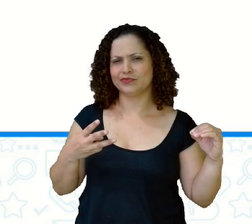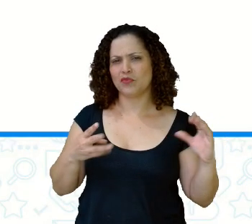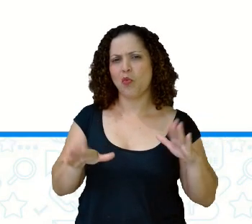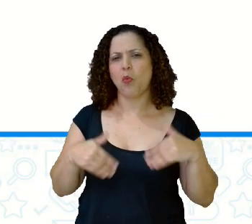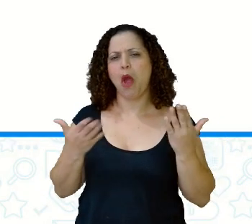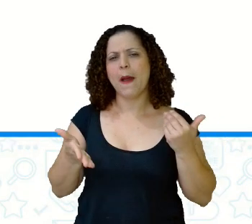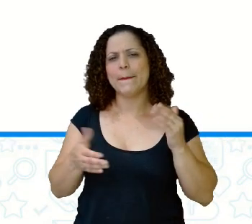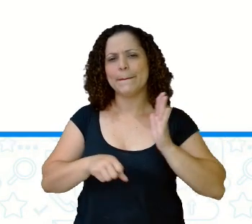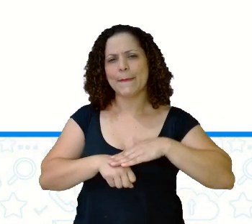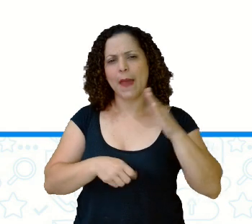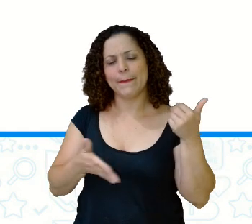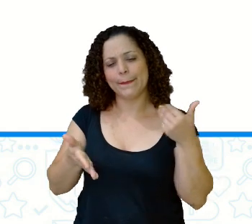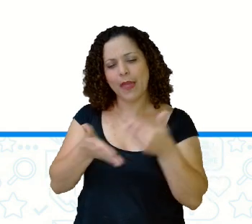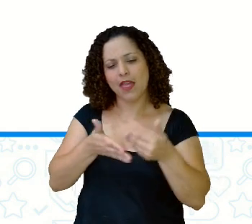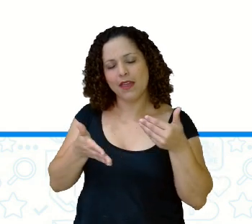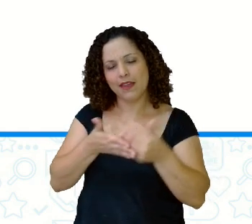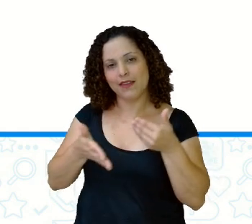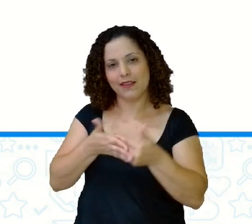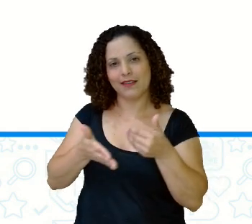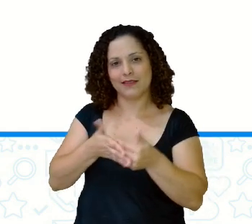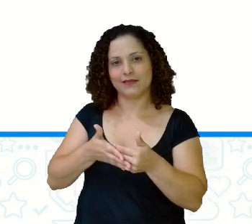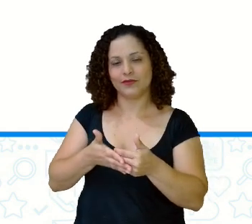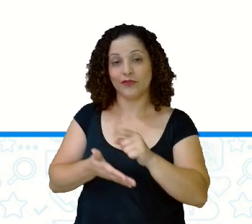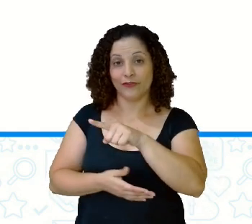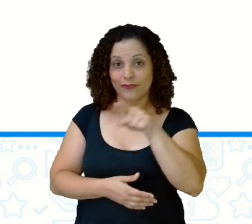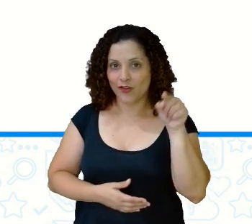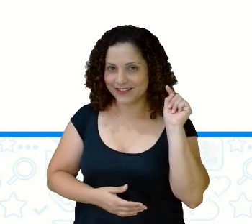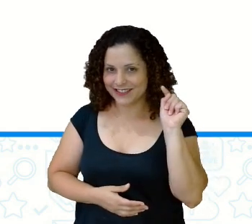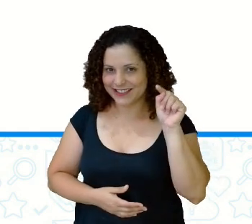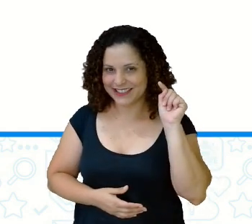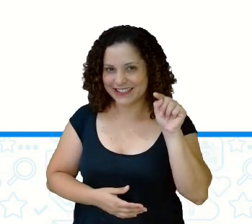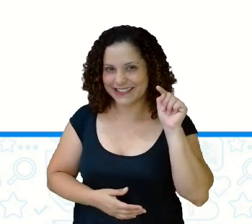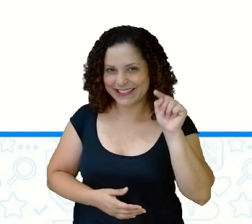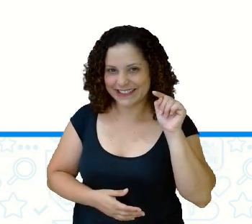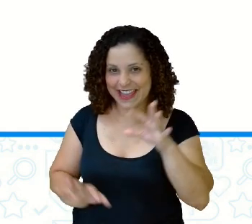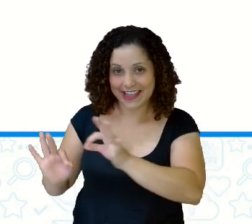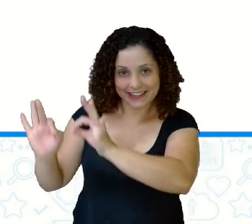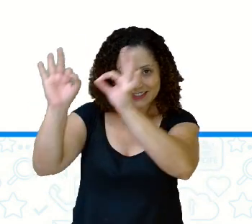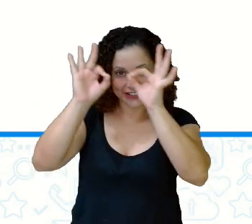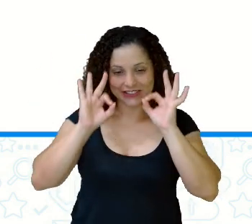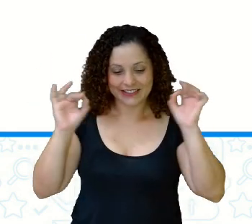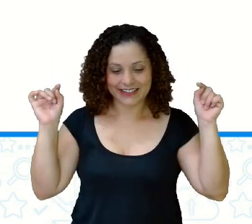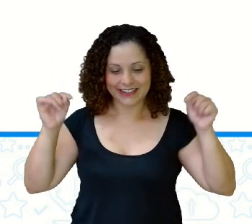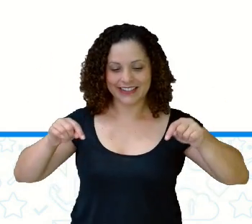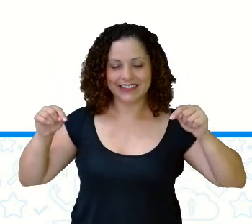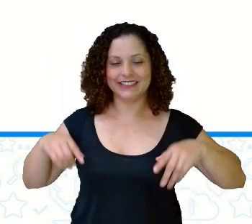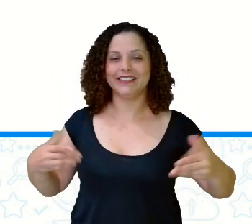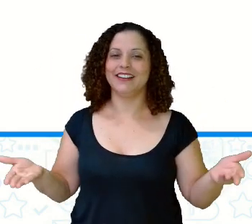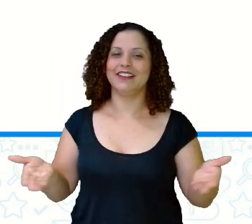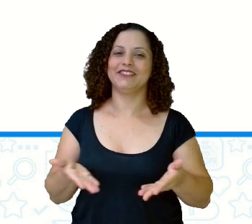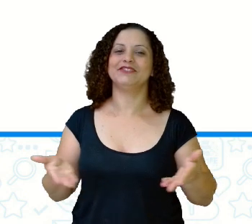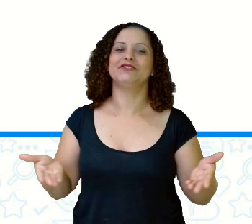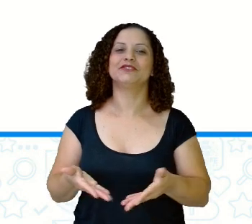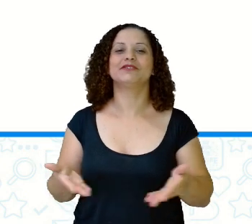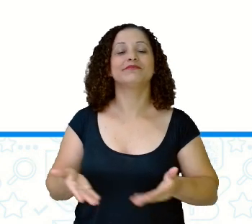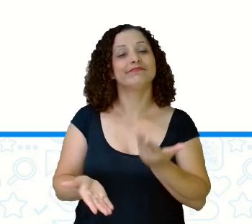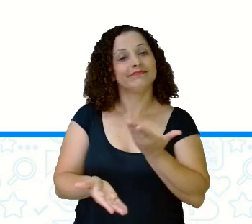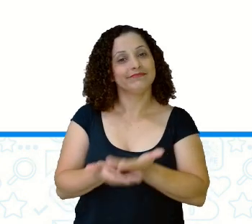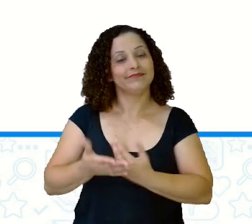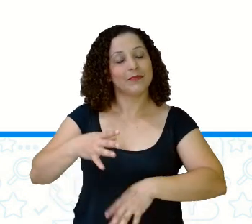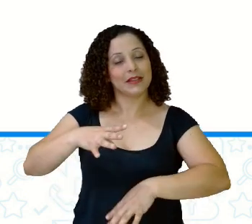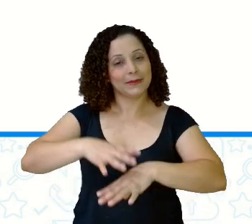E aí? O que é você me diz aí? Você mesmo que está aí me assistindo Que está vendo a nossa aula Aula de